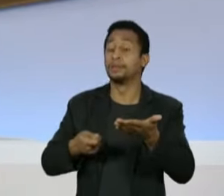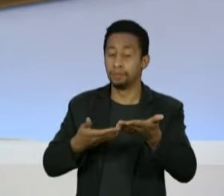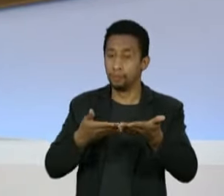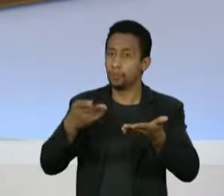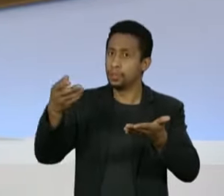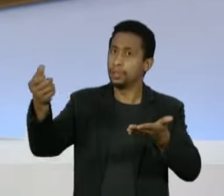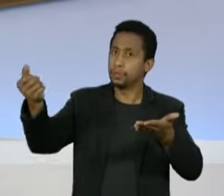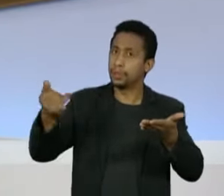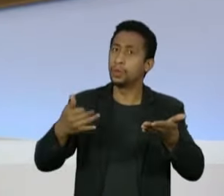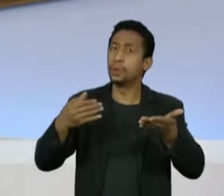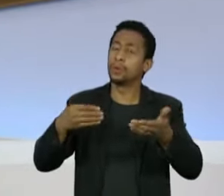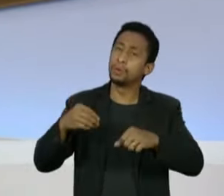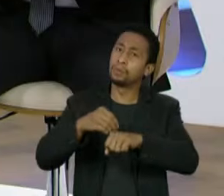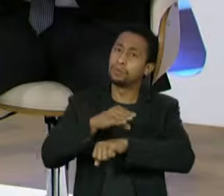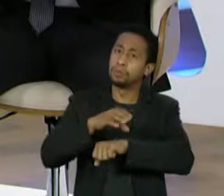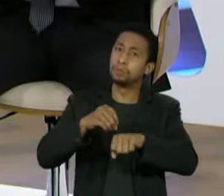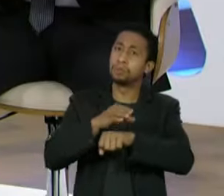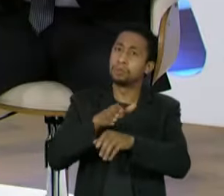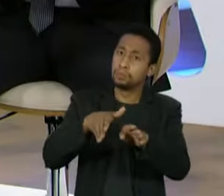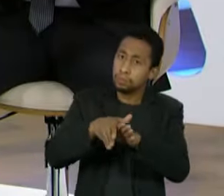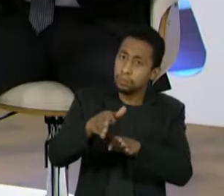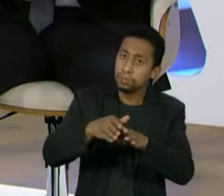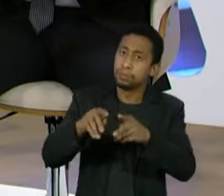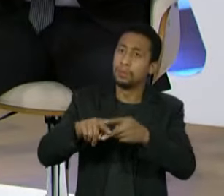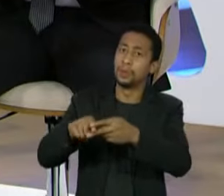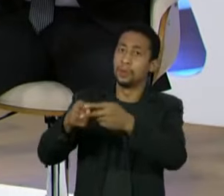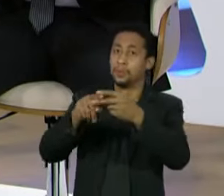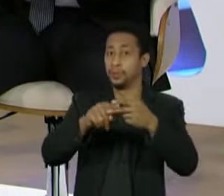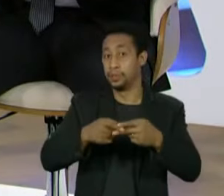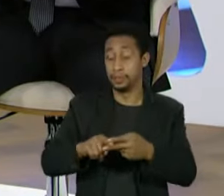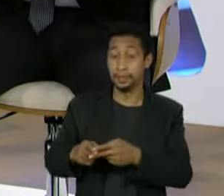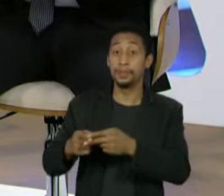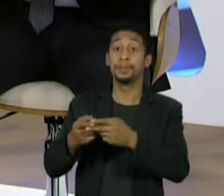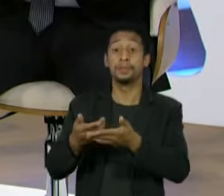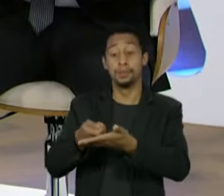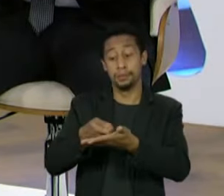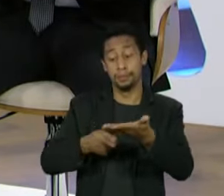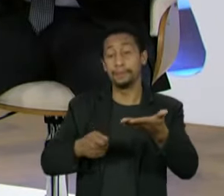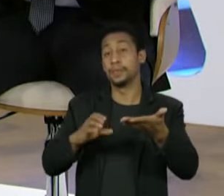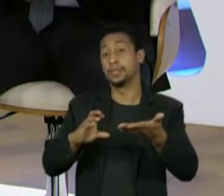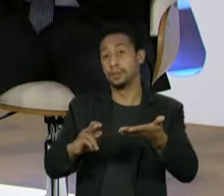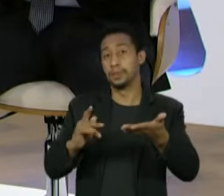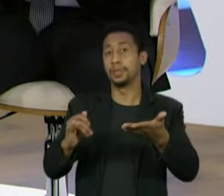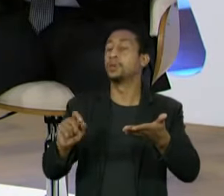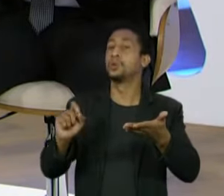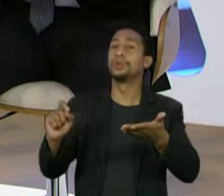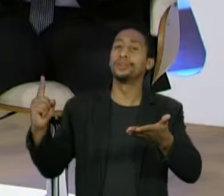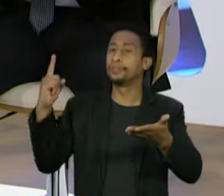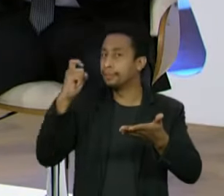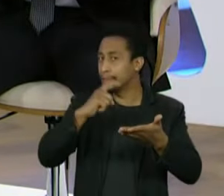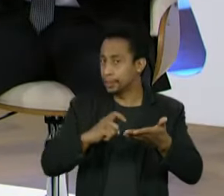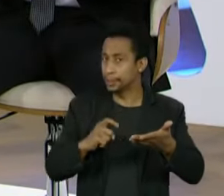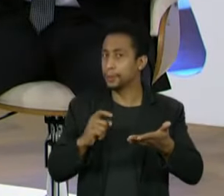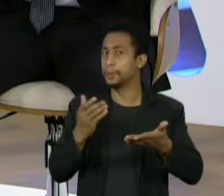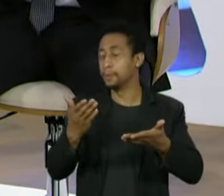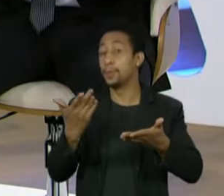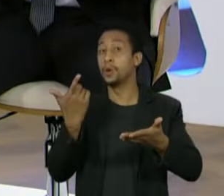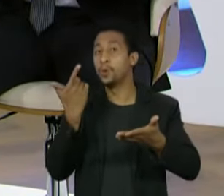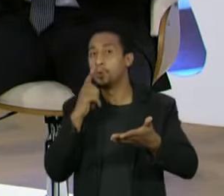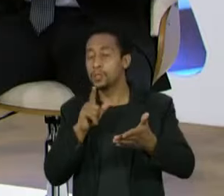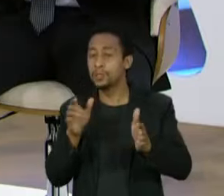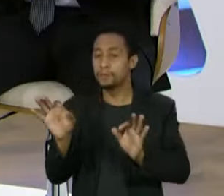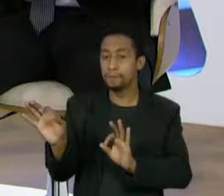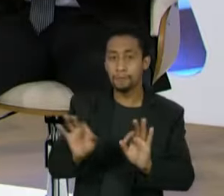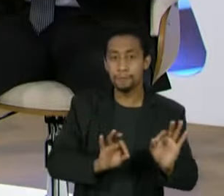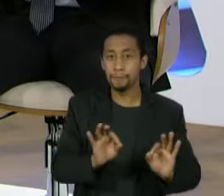traz justamente sugestões de mudanças no regimento, no funcionamento da CPI. O foi mais difícil driblar para conduzir essa